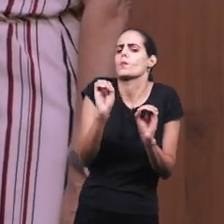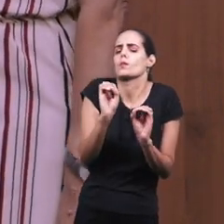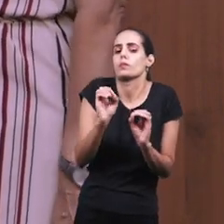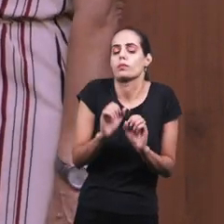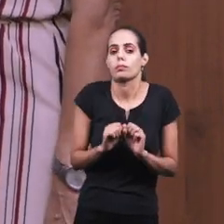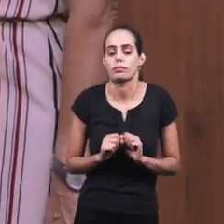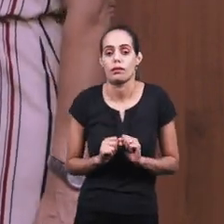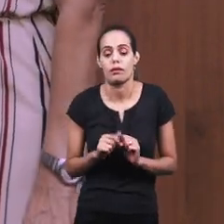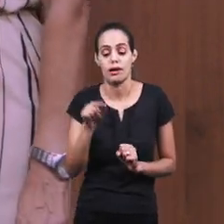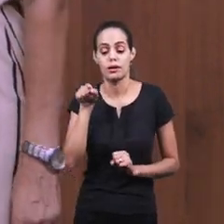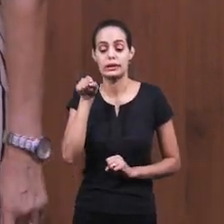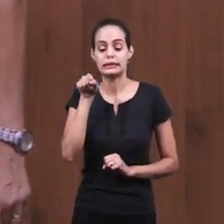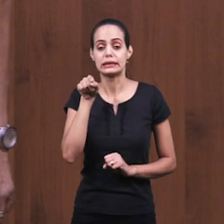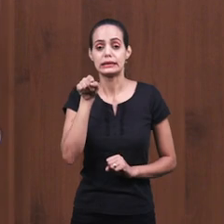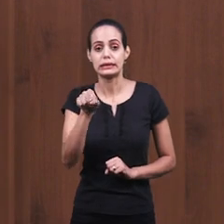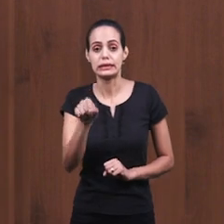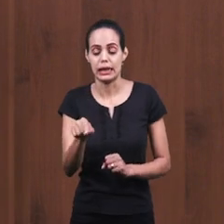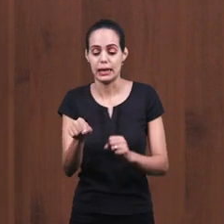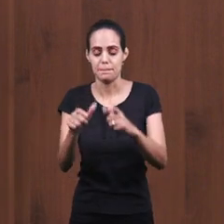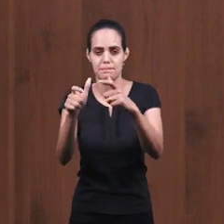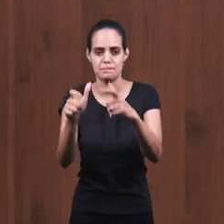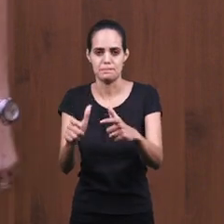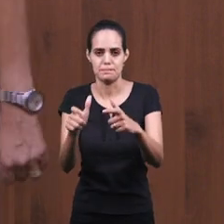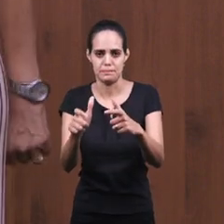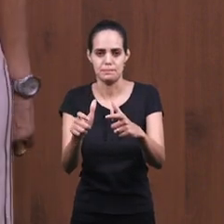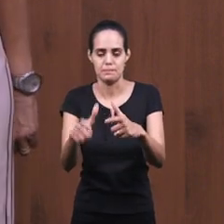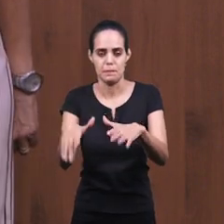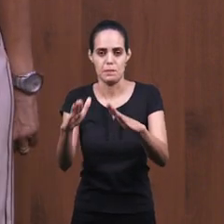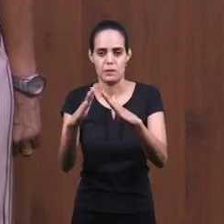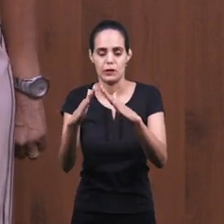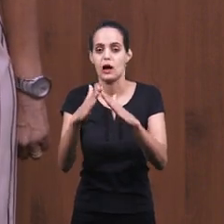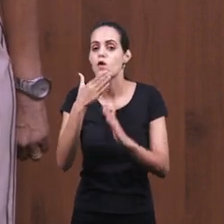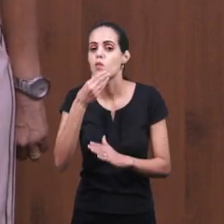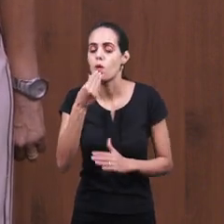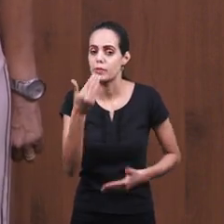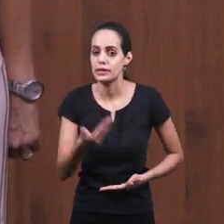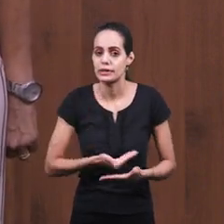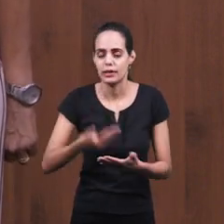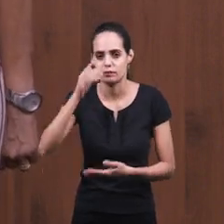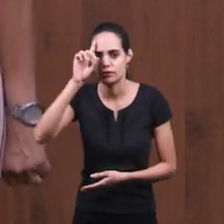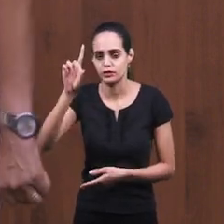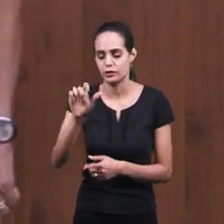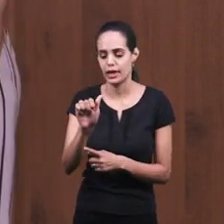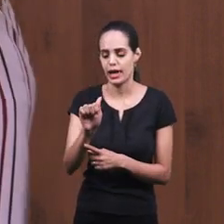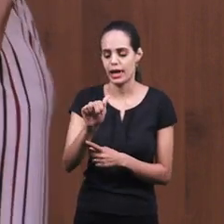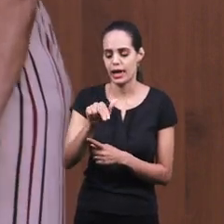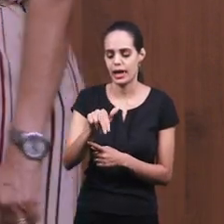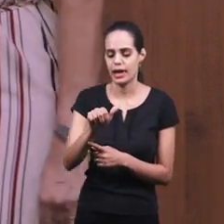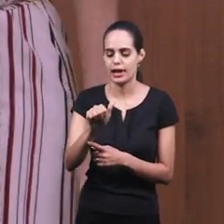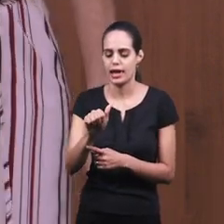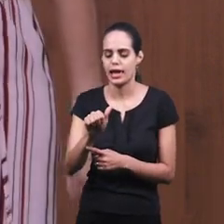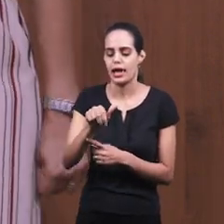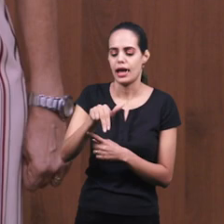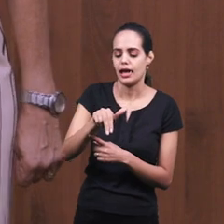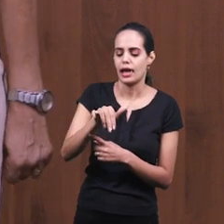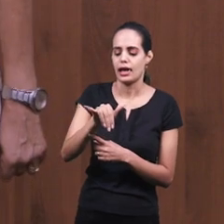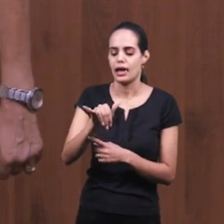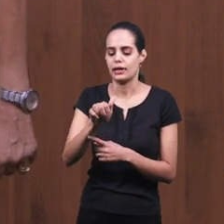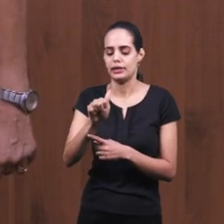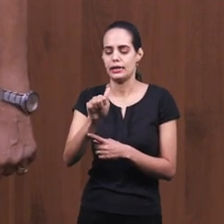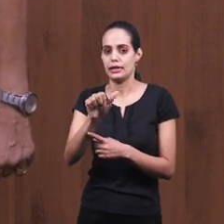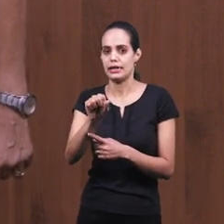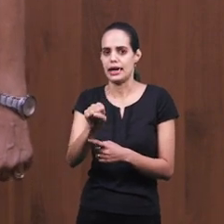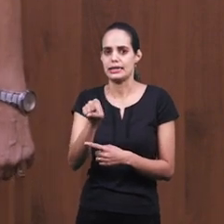que em Damasco Morava um servo de Deus Chamado Ananias E Ananias teve uma